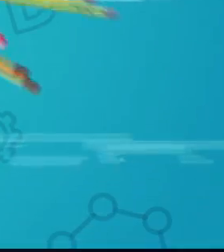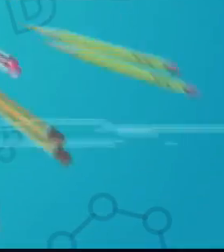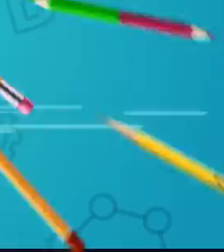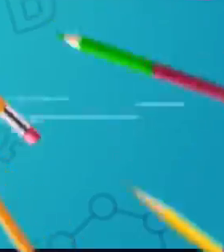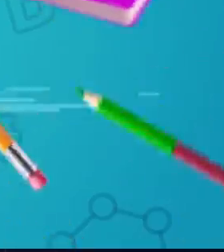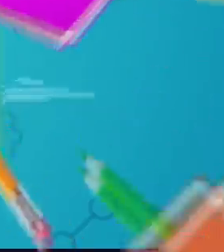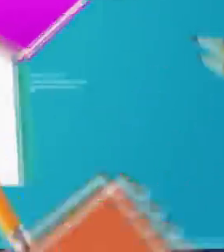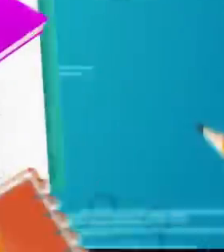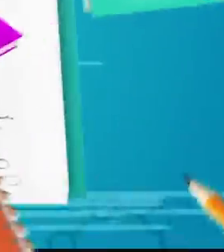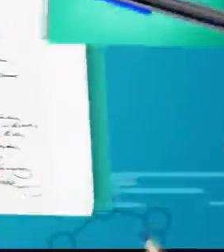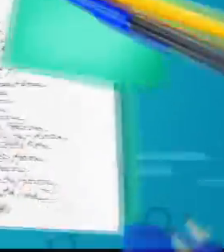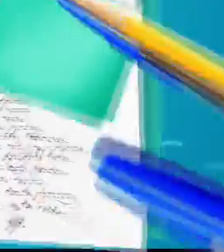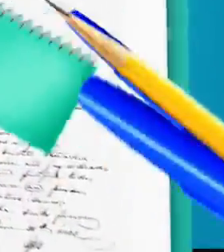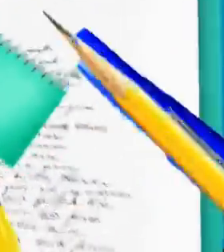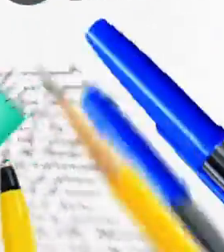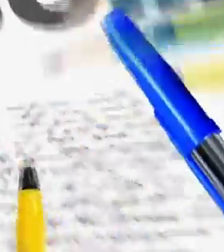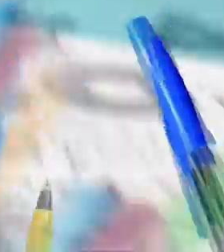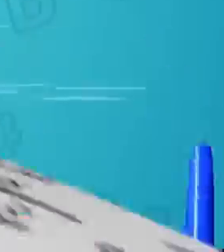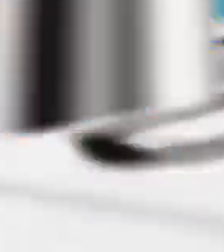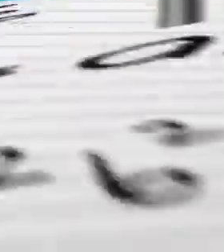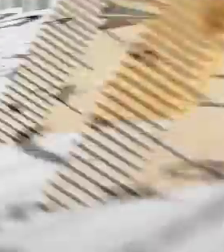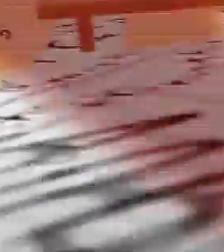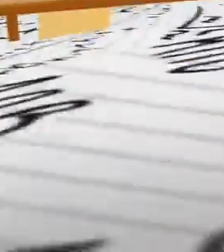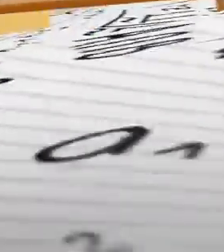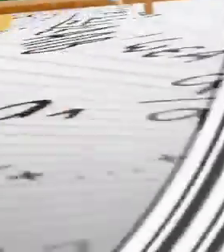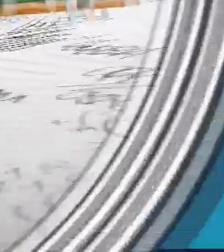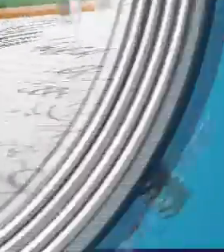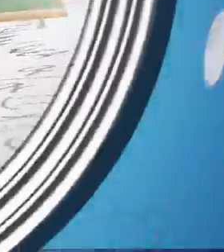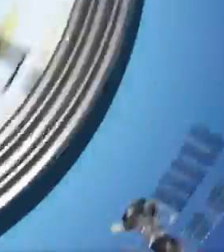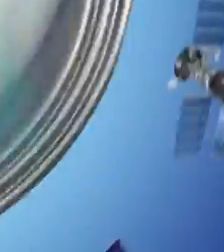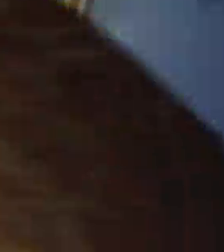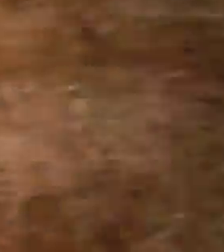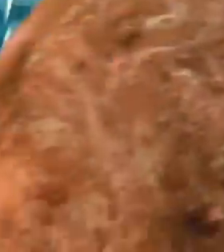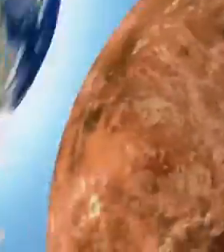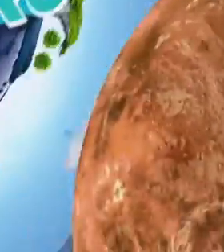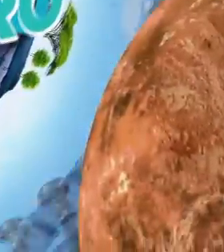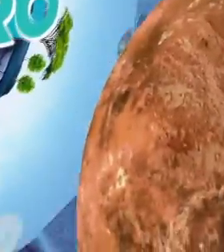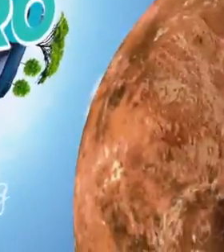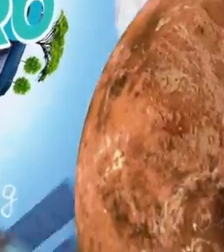E aí E